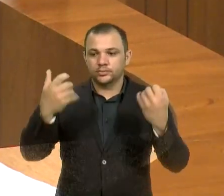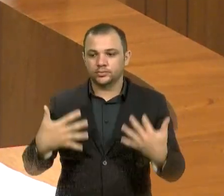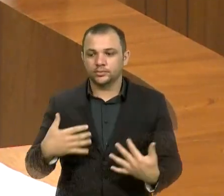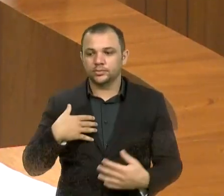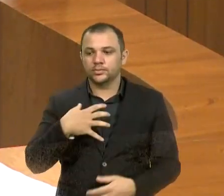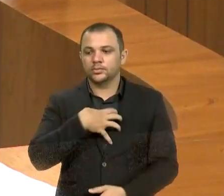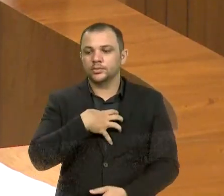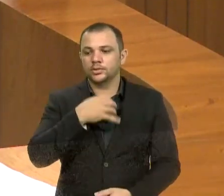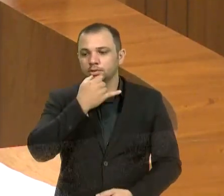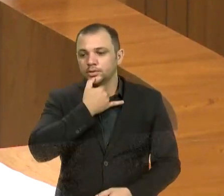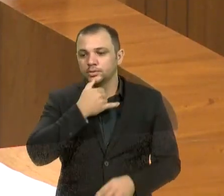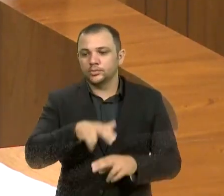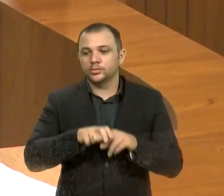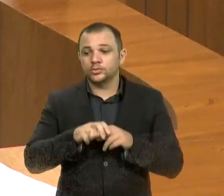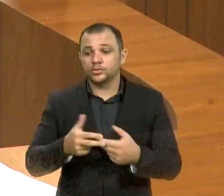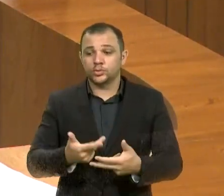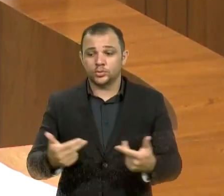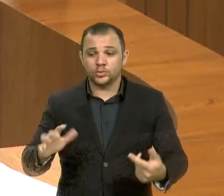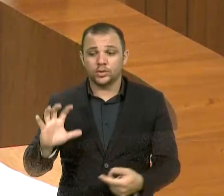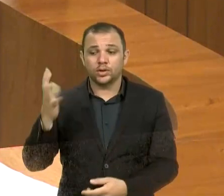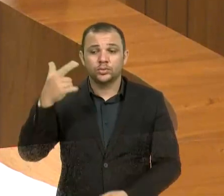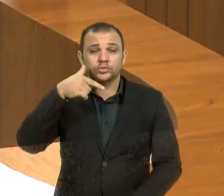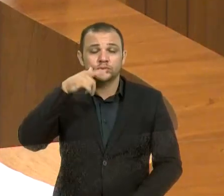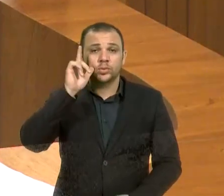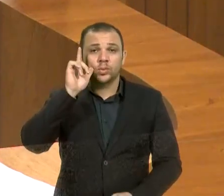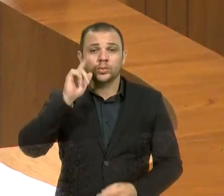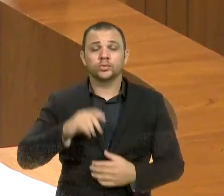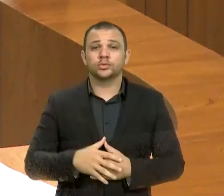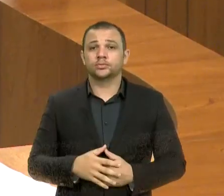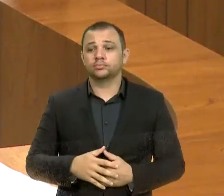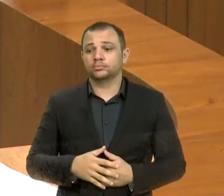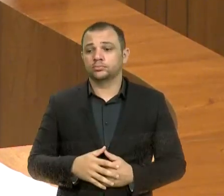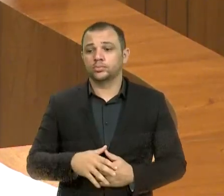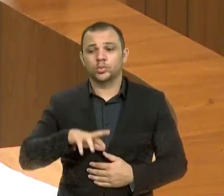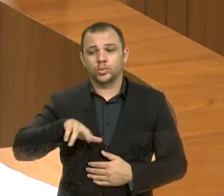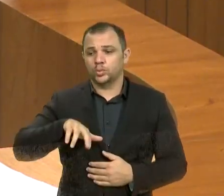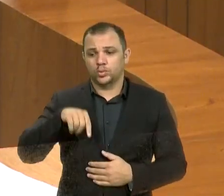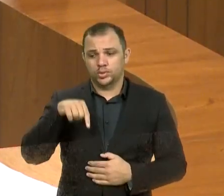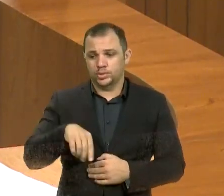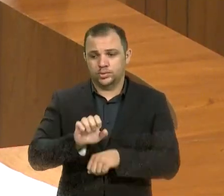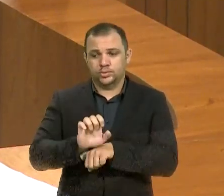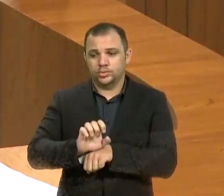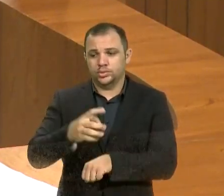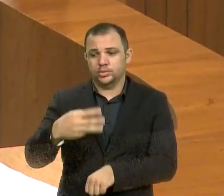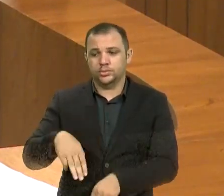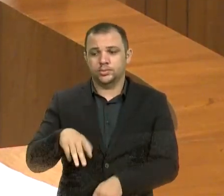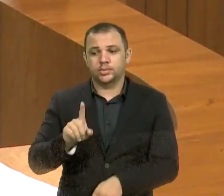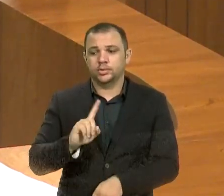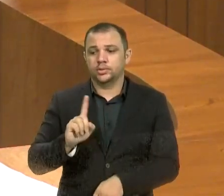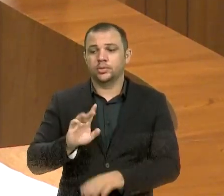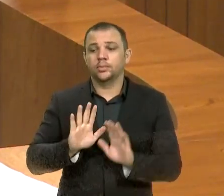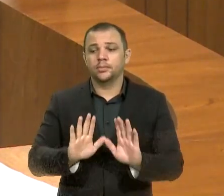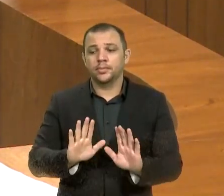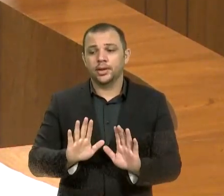tristeza de um fato que aconteceu ontem. Não foi em nosso estado, mas foi